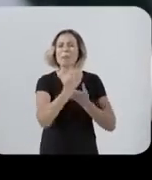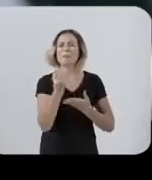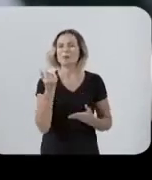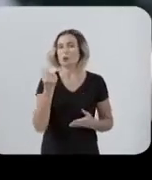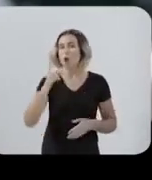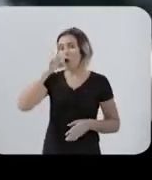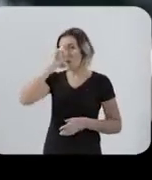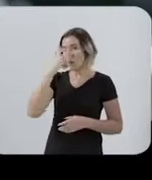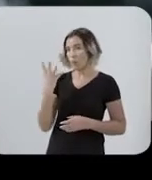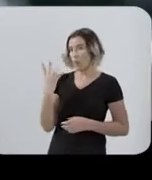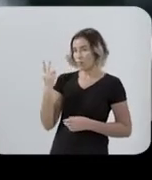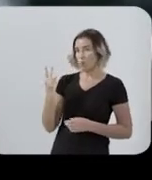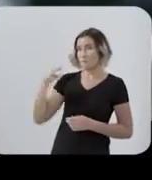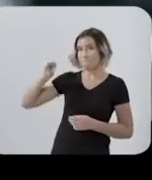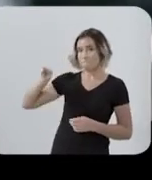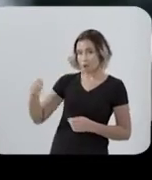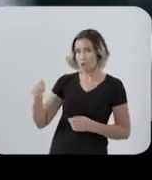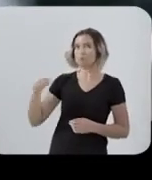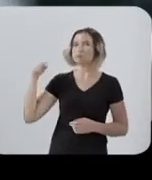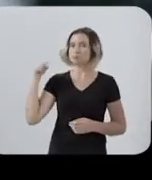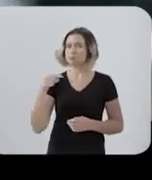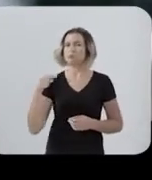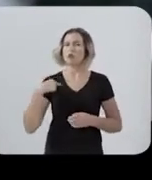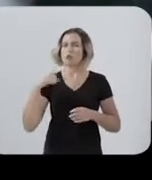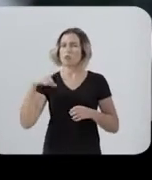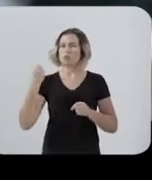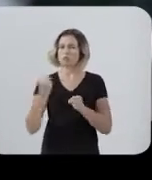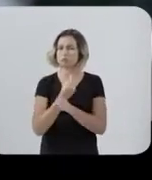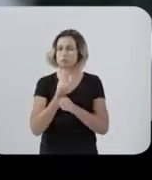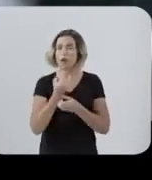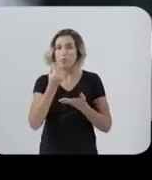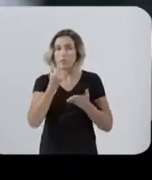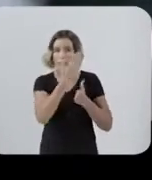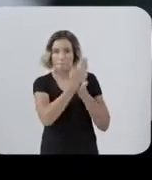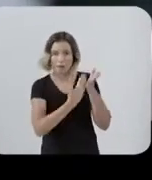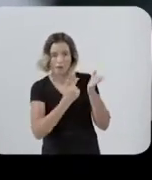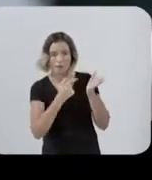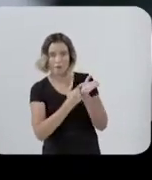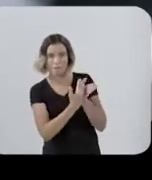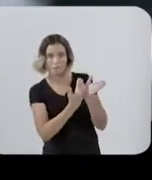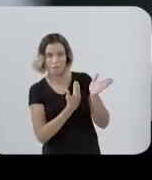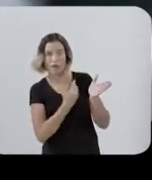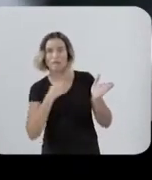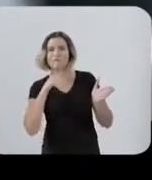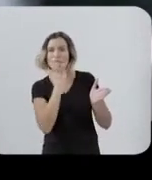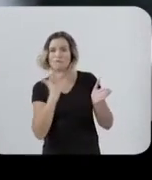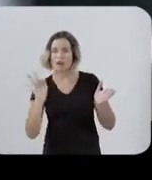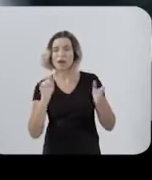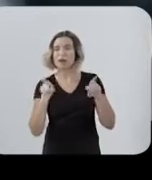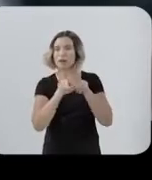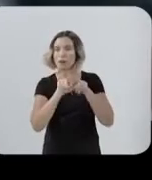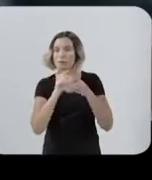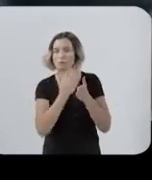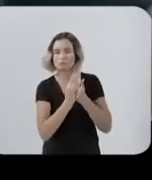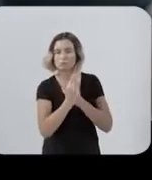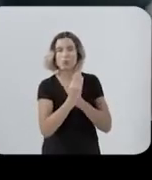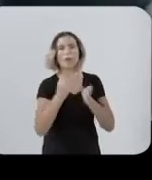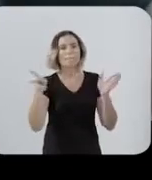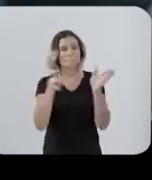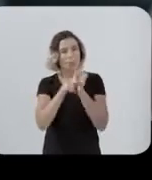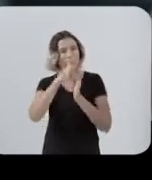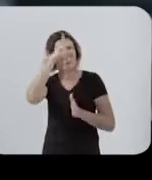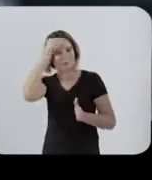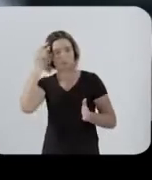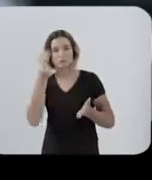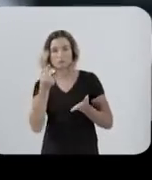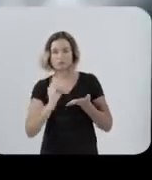hospital vai custar 42 milhões E a gente vai fazer ele metade com recursos de emenda da bancada federal E a outra metade com recursos próprios